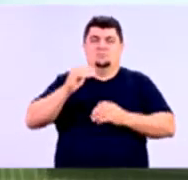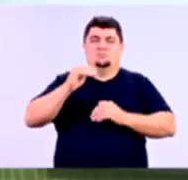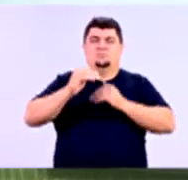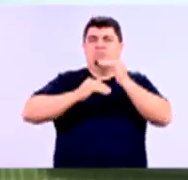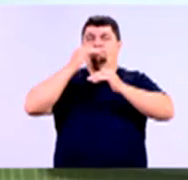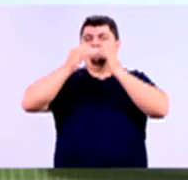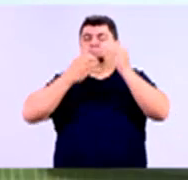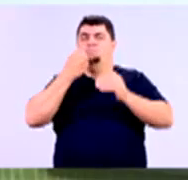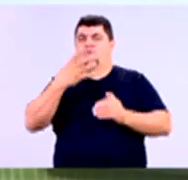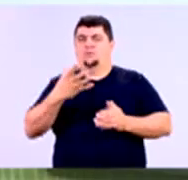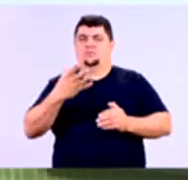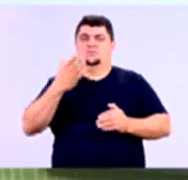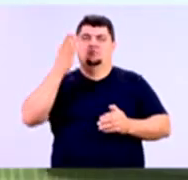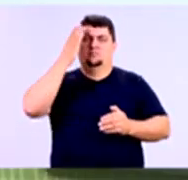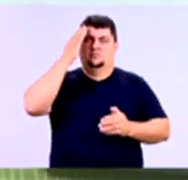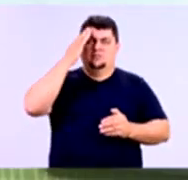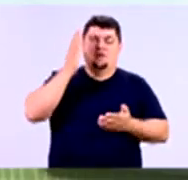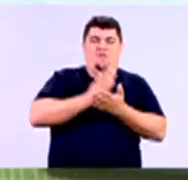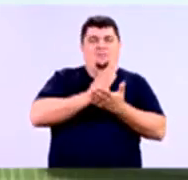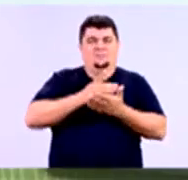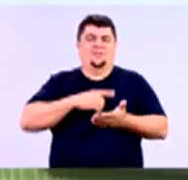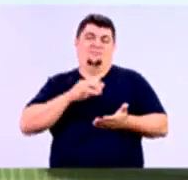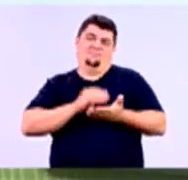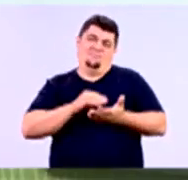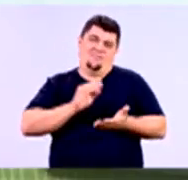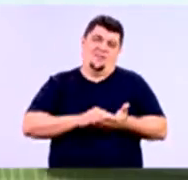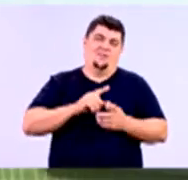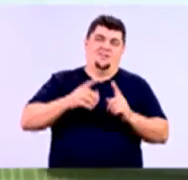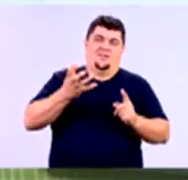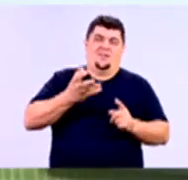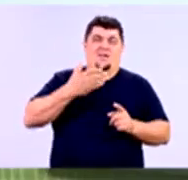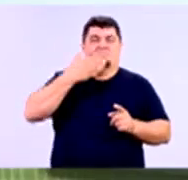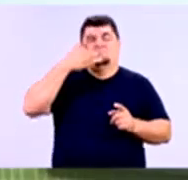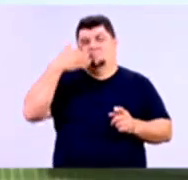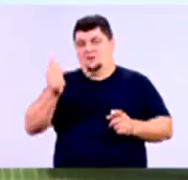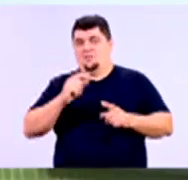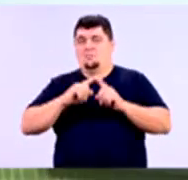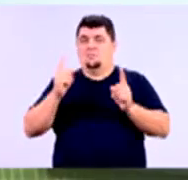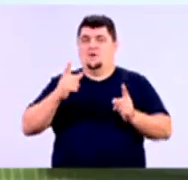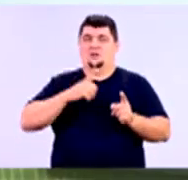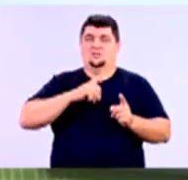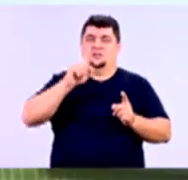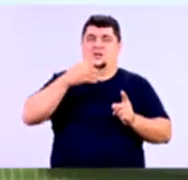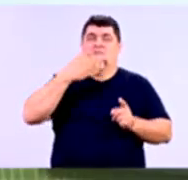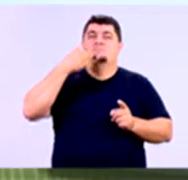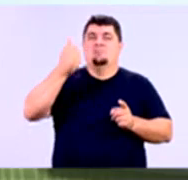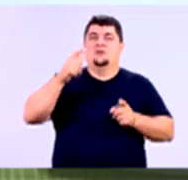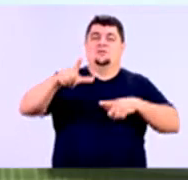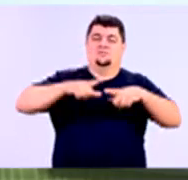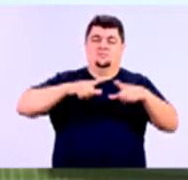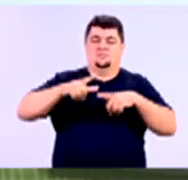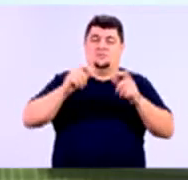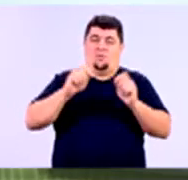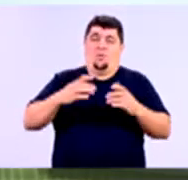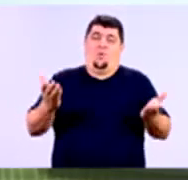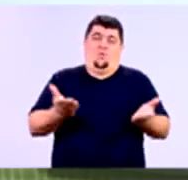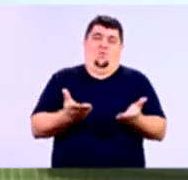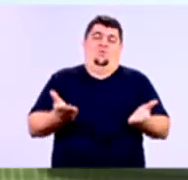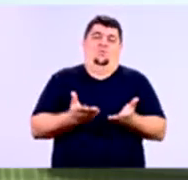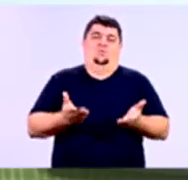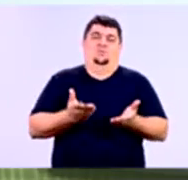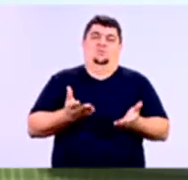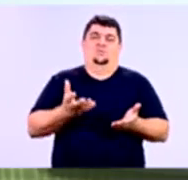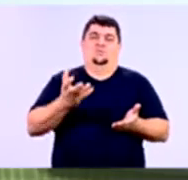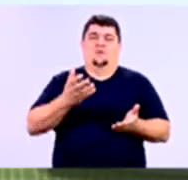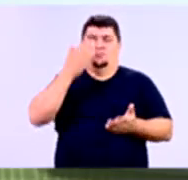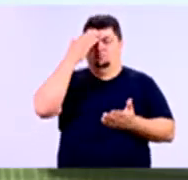vocês. A sabe das nossas falhas, a gente sabe que a gente gostaria de estar fazendo um trabalho melhor, mas esse é o melhor trabalho que a gente pôde fazer e a gente